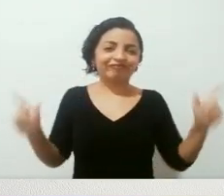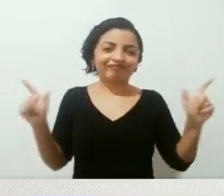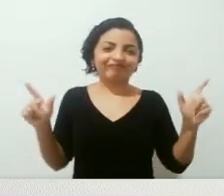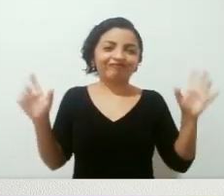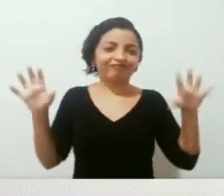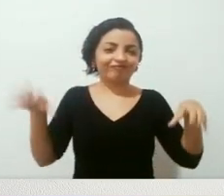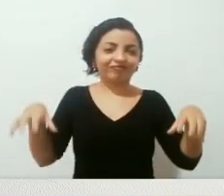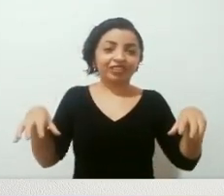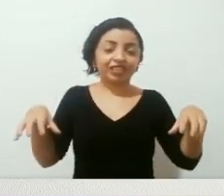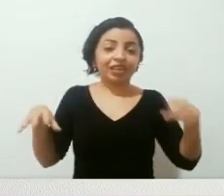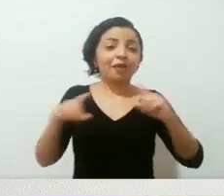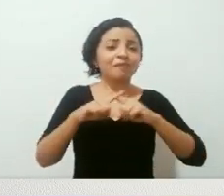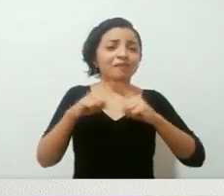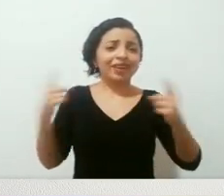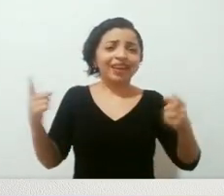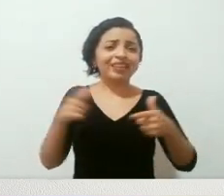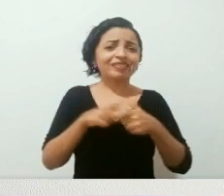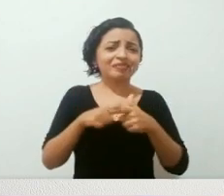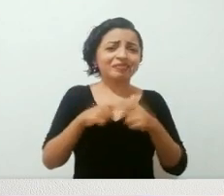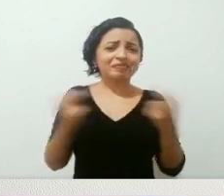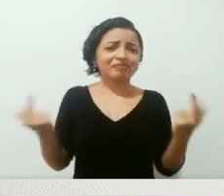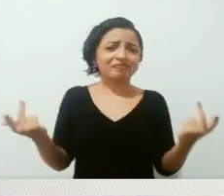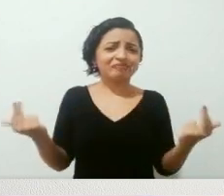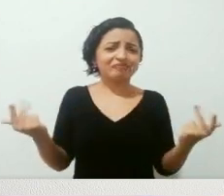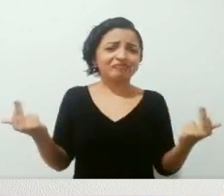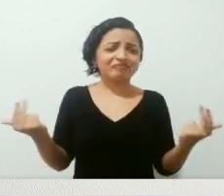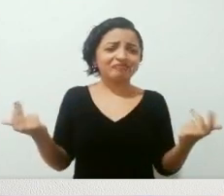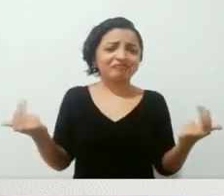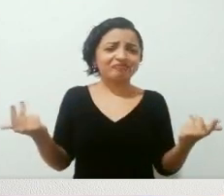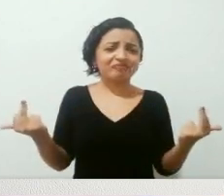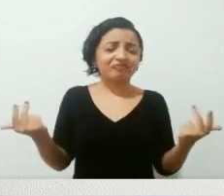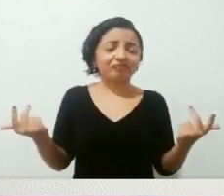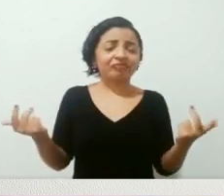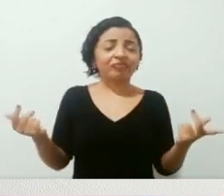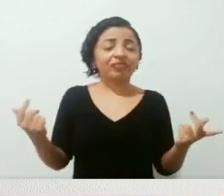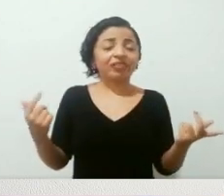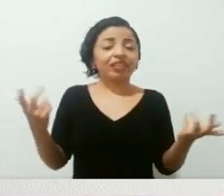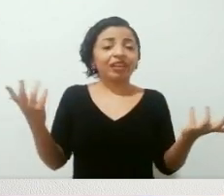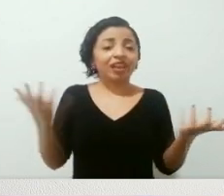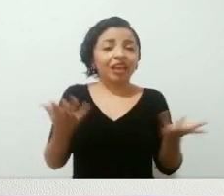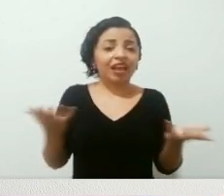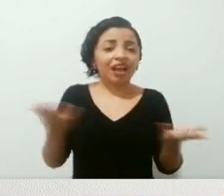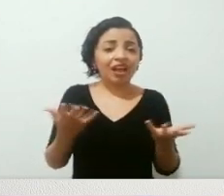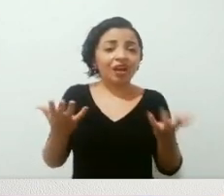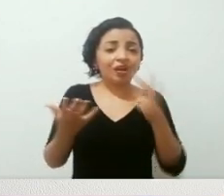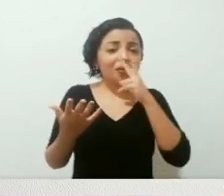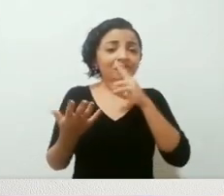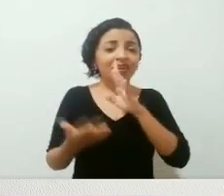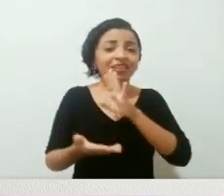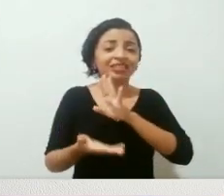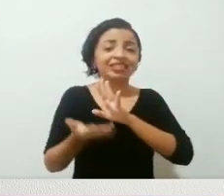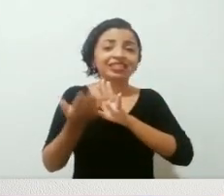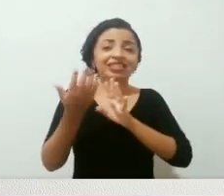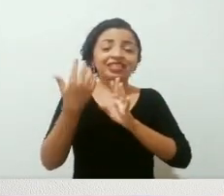mas que têm os problemas iguais, né, só que dessa vez revestido especialmente por um pano de fundo histórico,